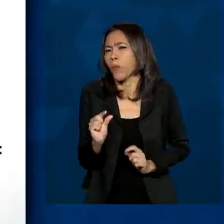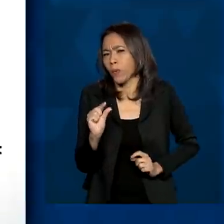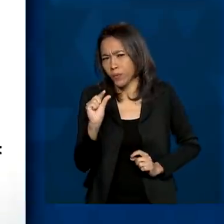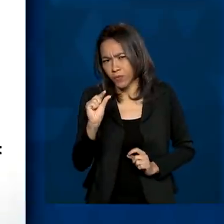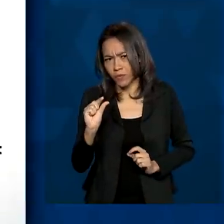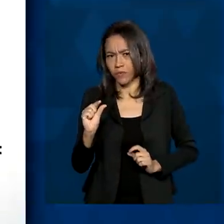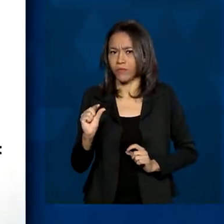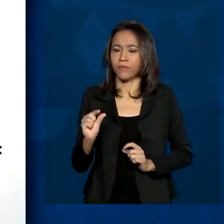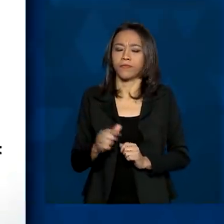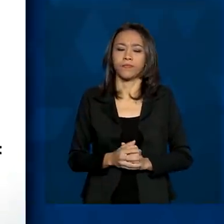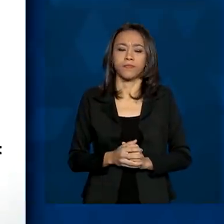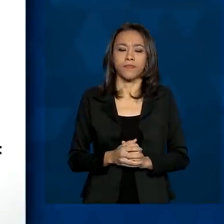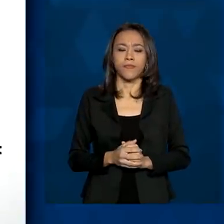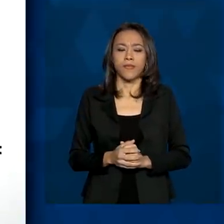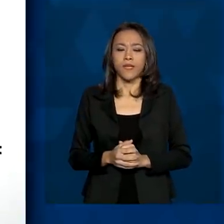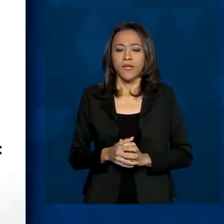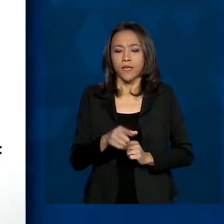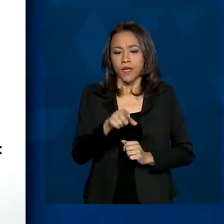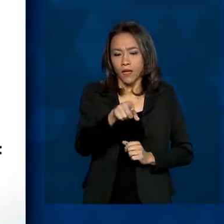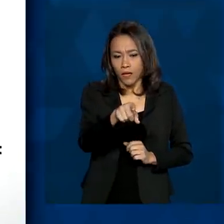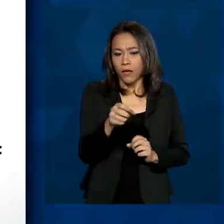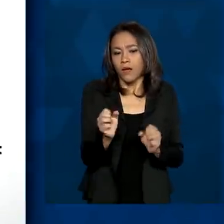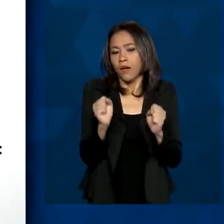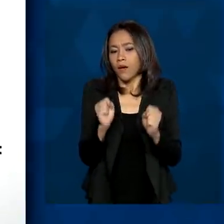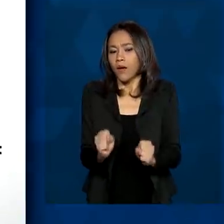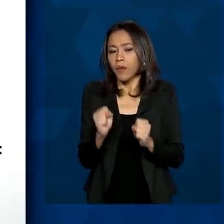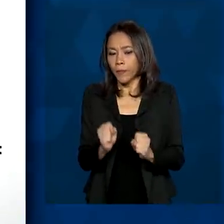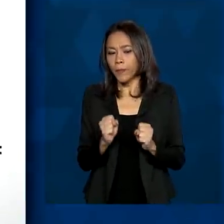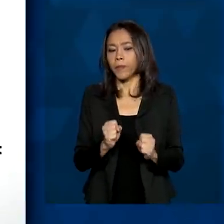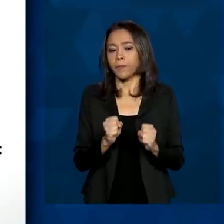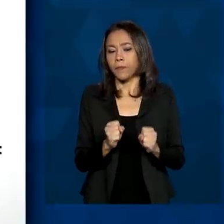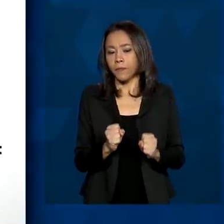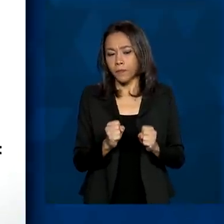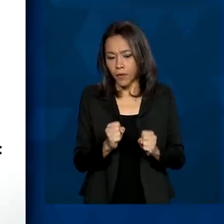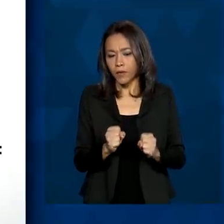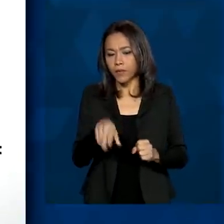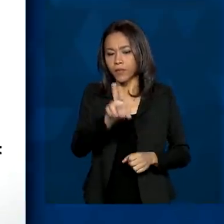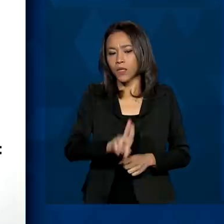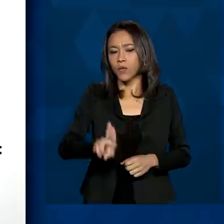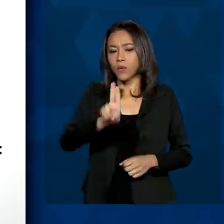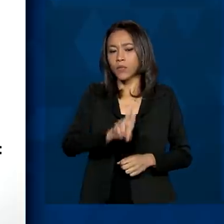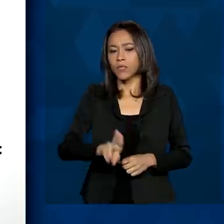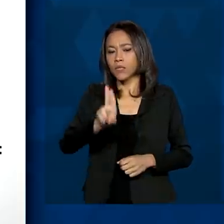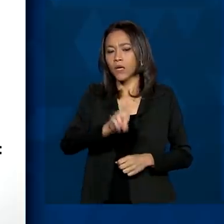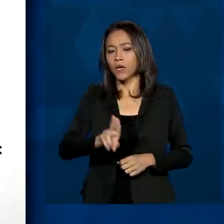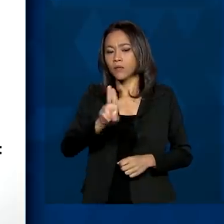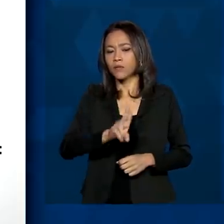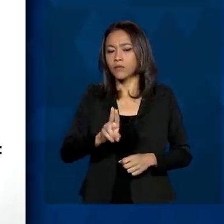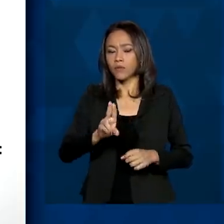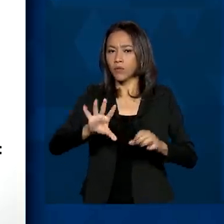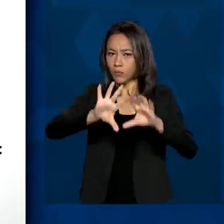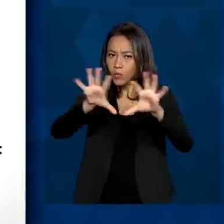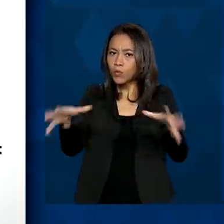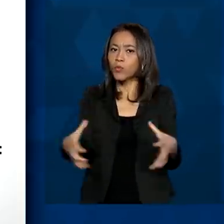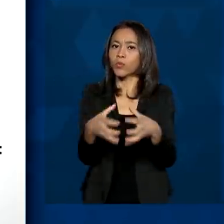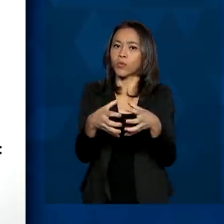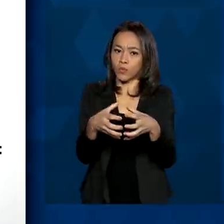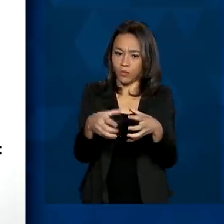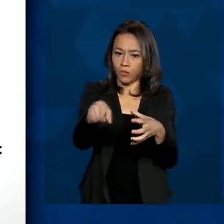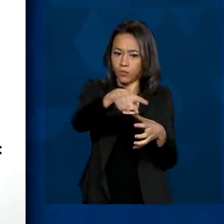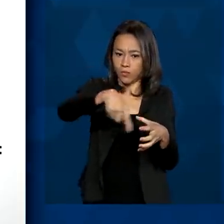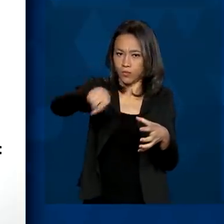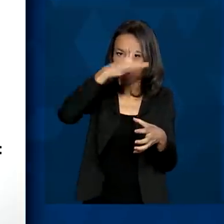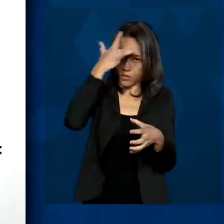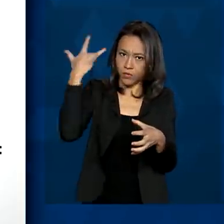E ele pode ser empregado, então, em uma grande faixa da população. E a